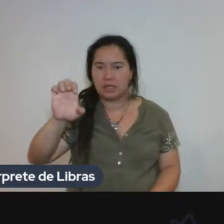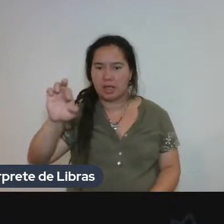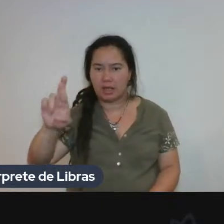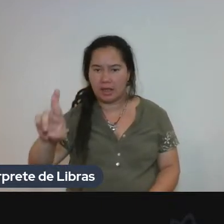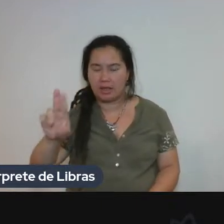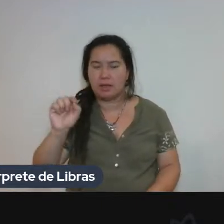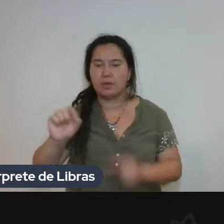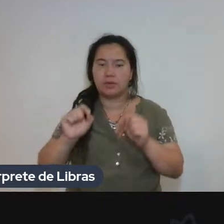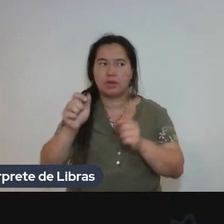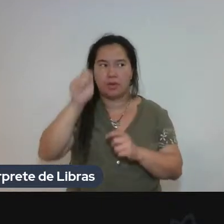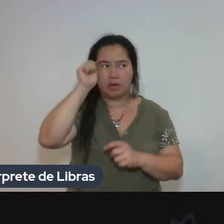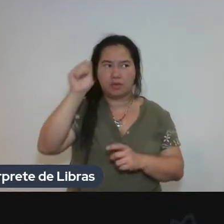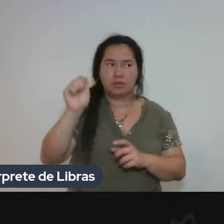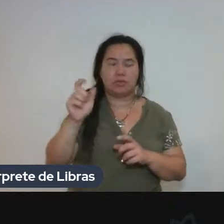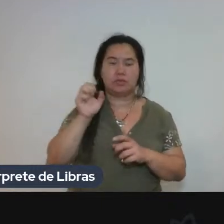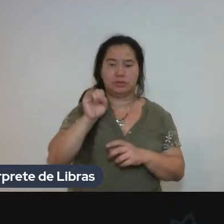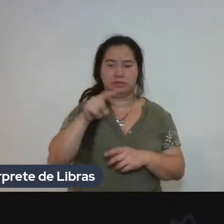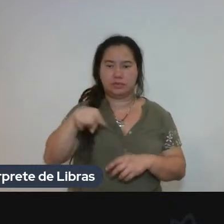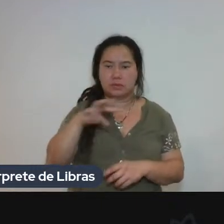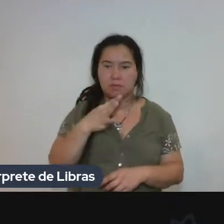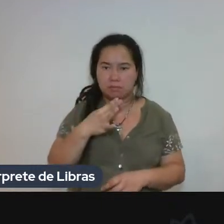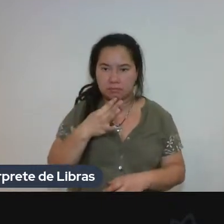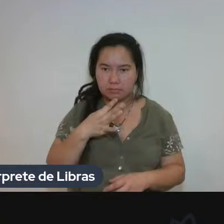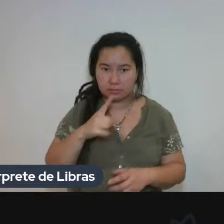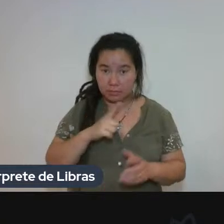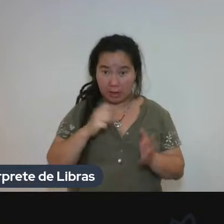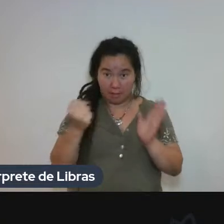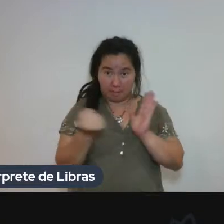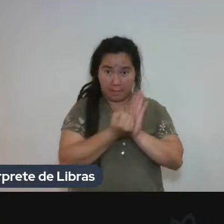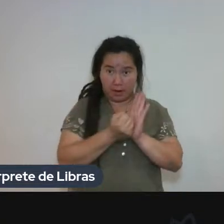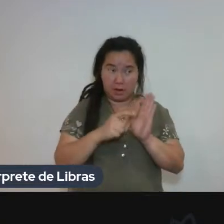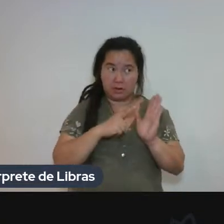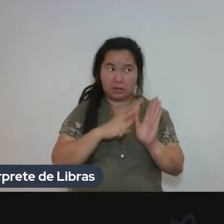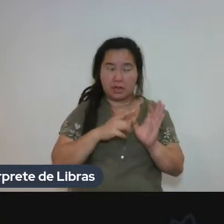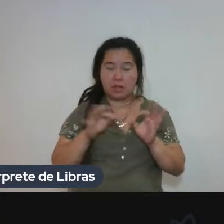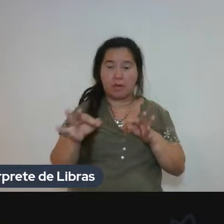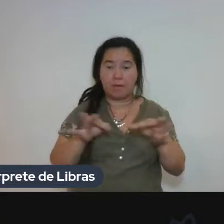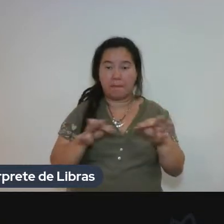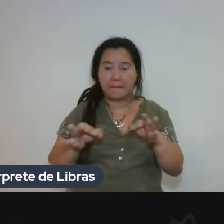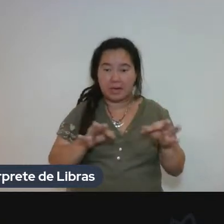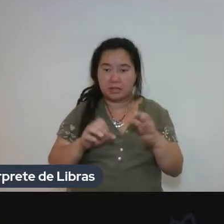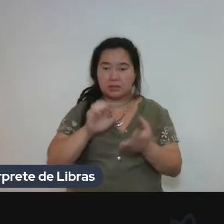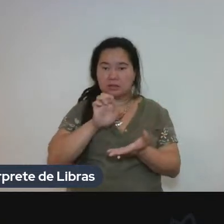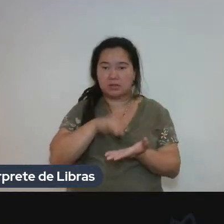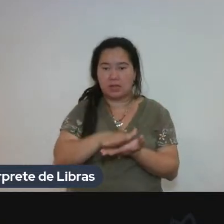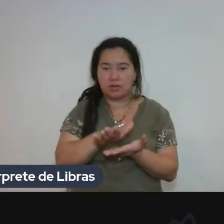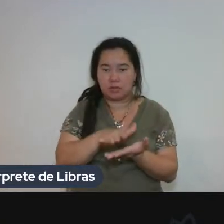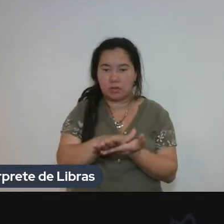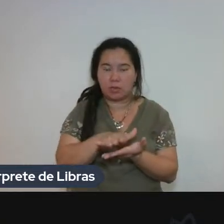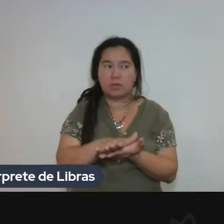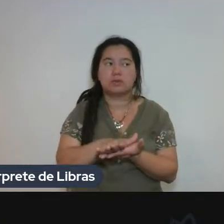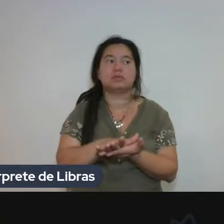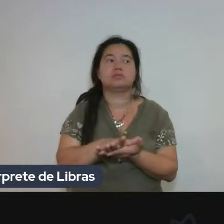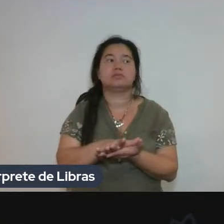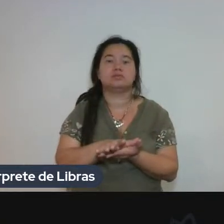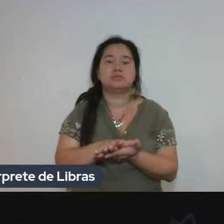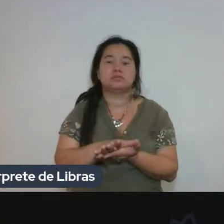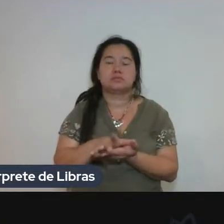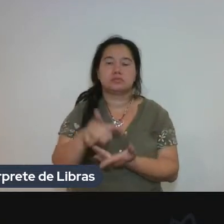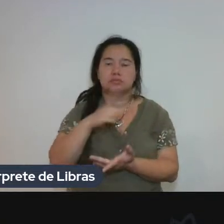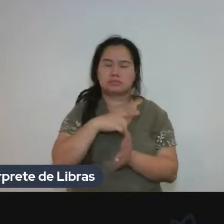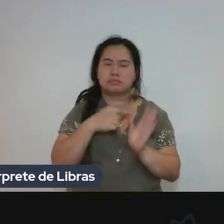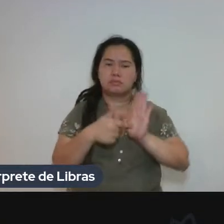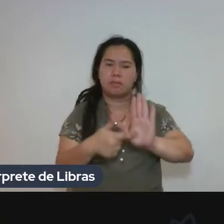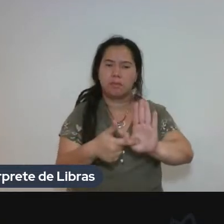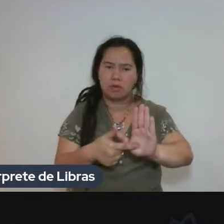marcação se dá a partir do plano editorial, caso o perfil da editora. Ela se dá a partir do estilo que essa